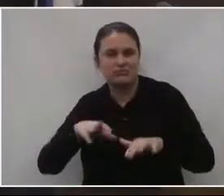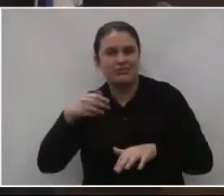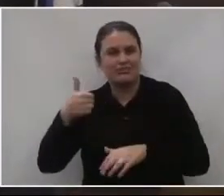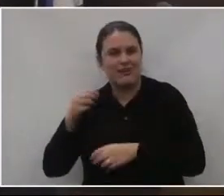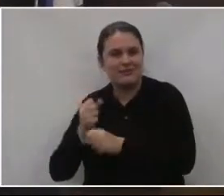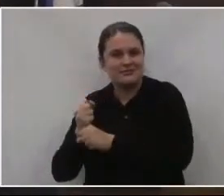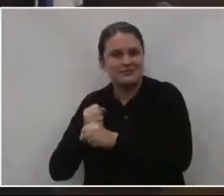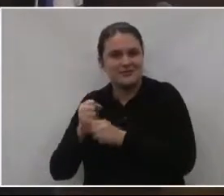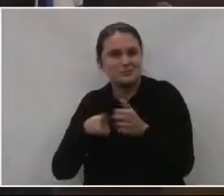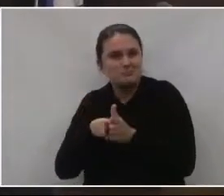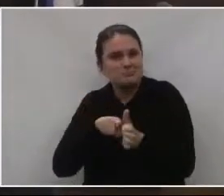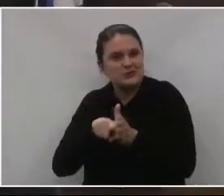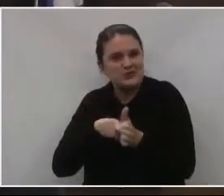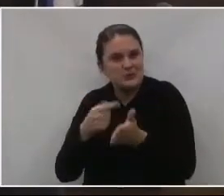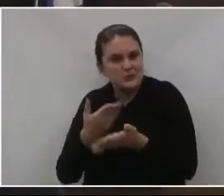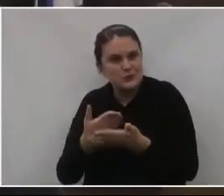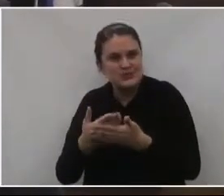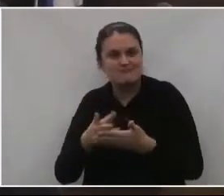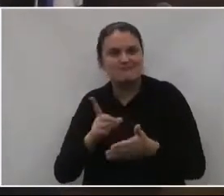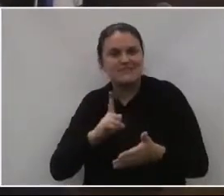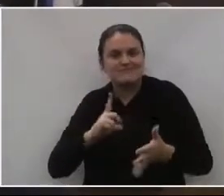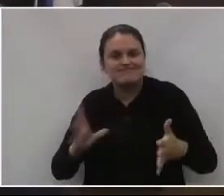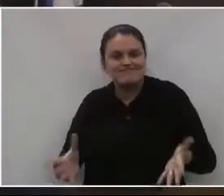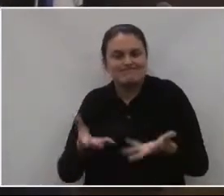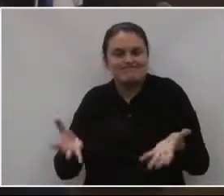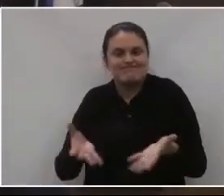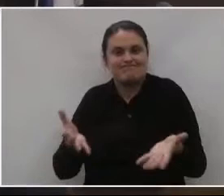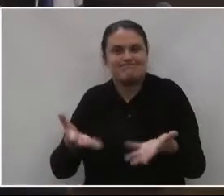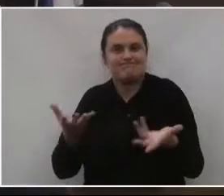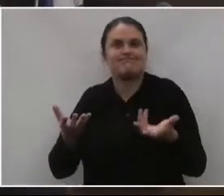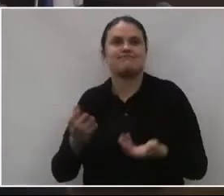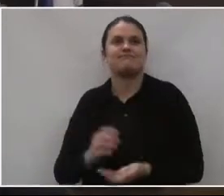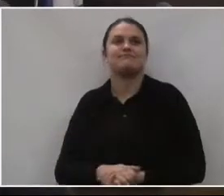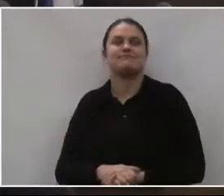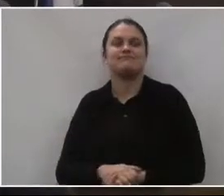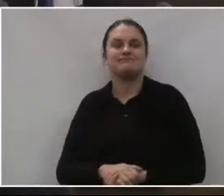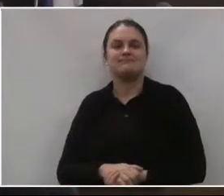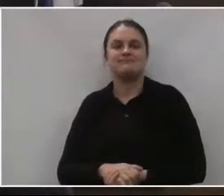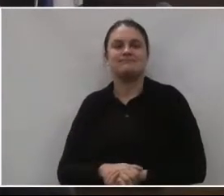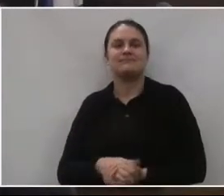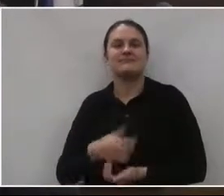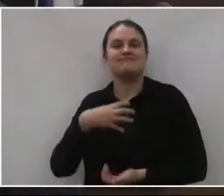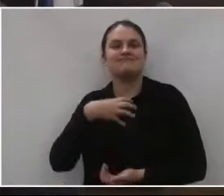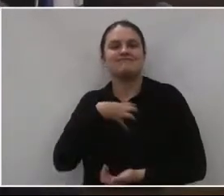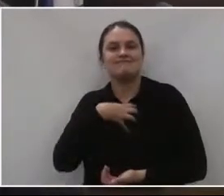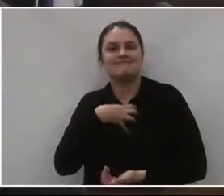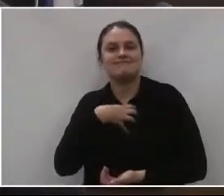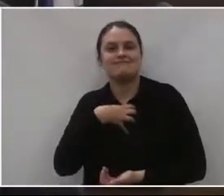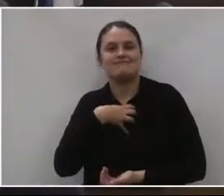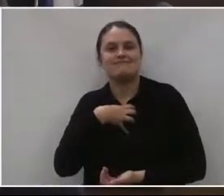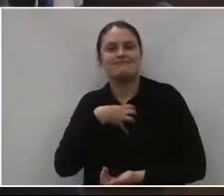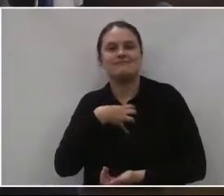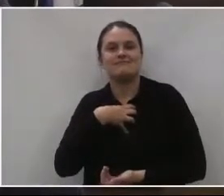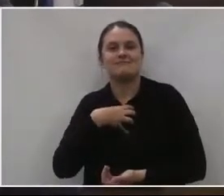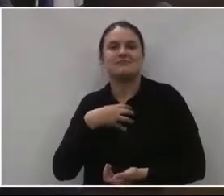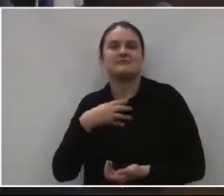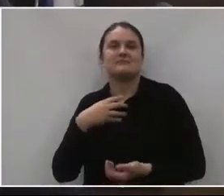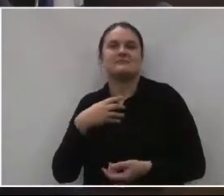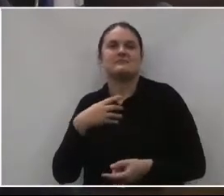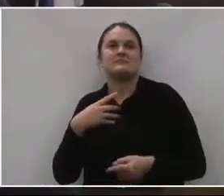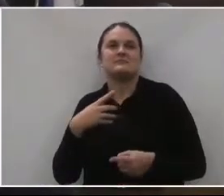anos. Então isso aí me motivou muito e sinto por